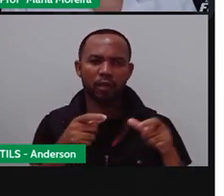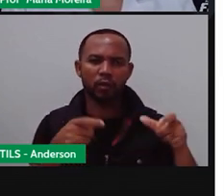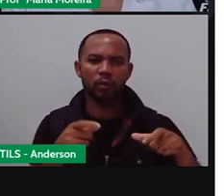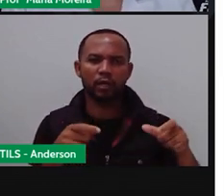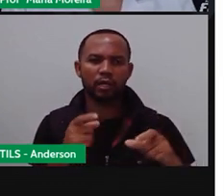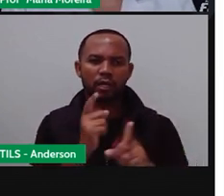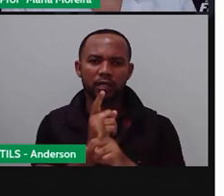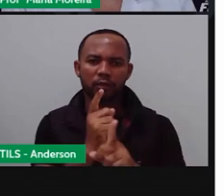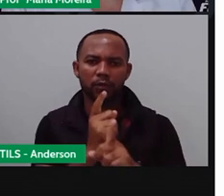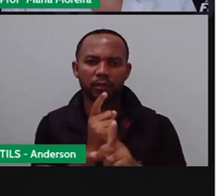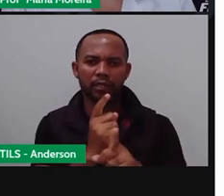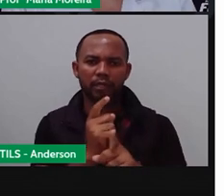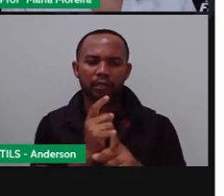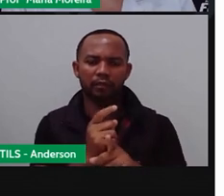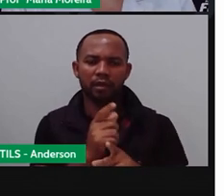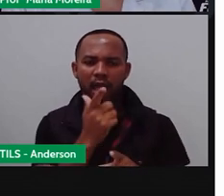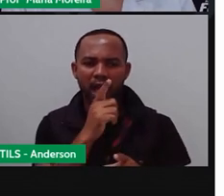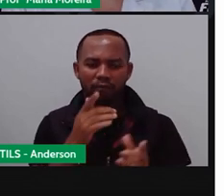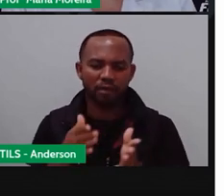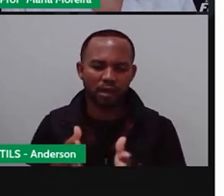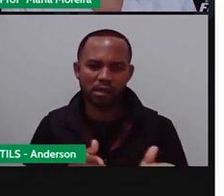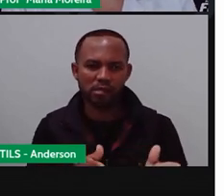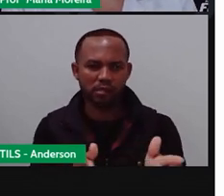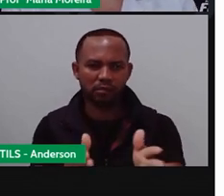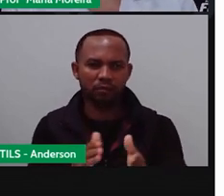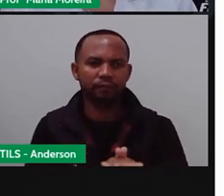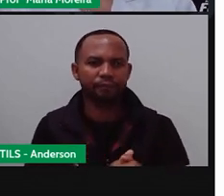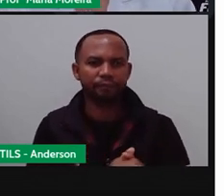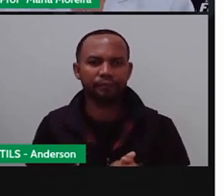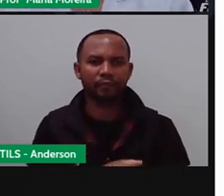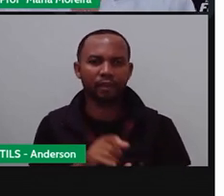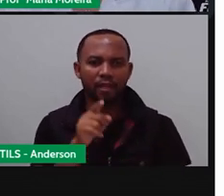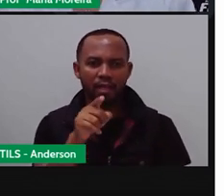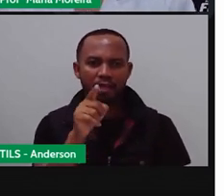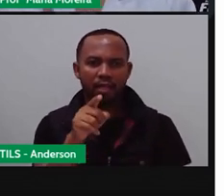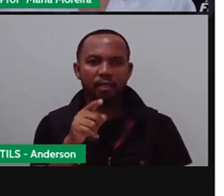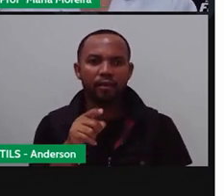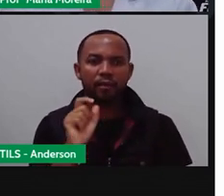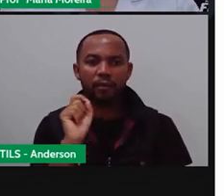Amazonas e seus afluentes, né, isso? Então, ela está aí